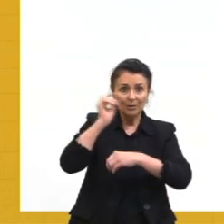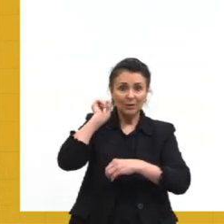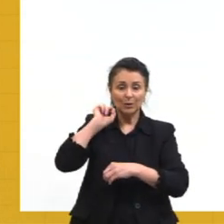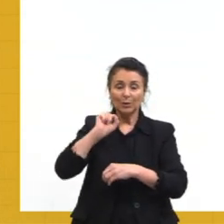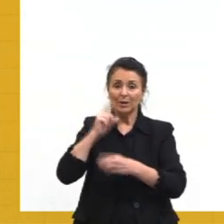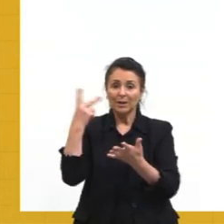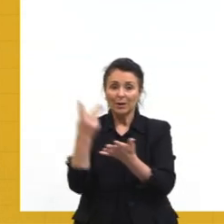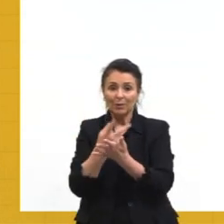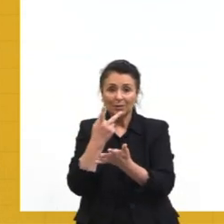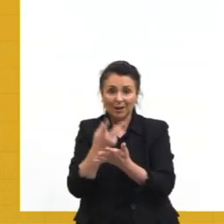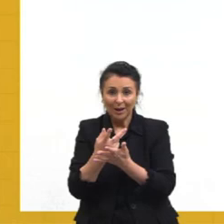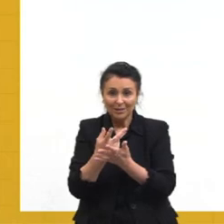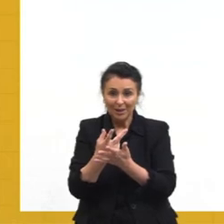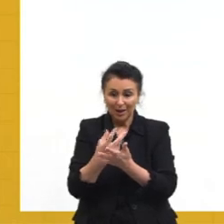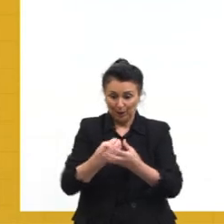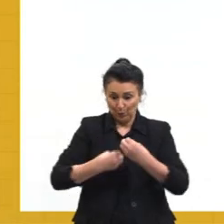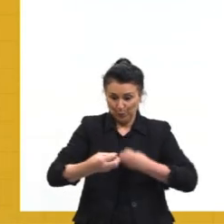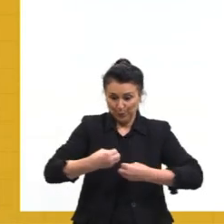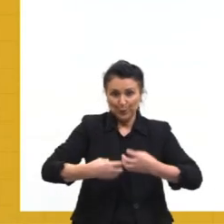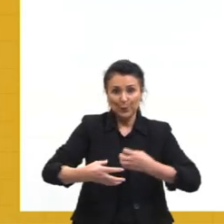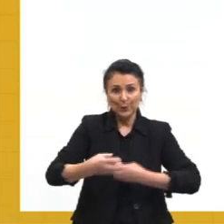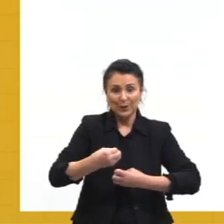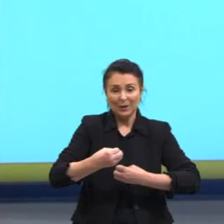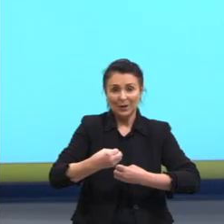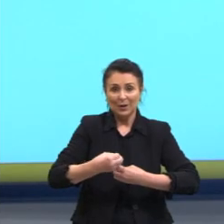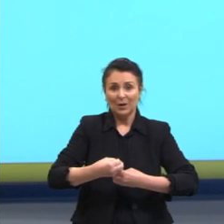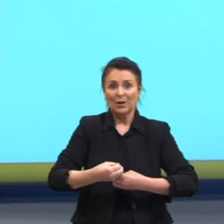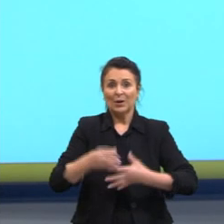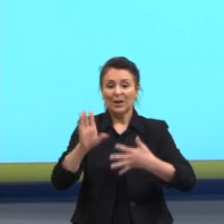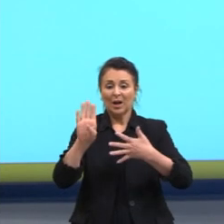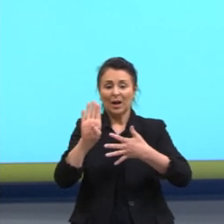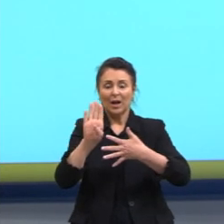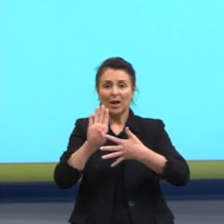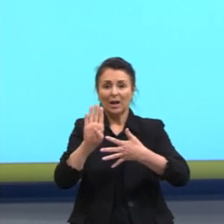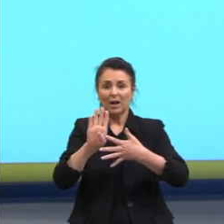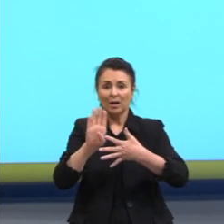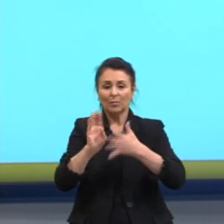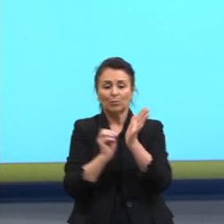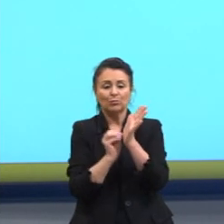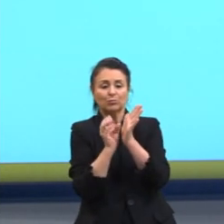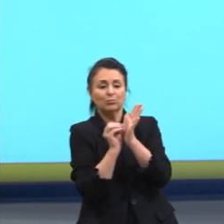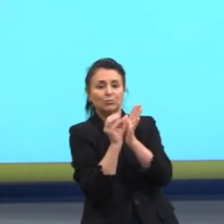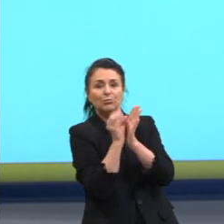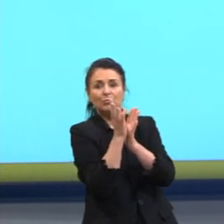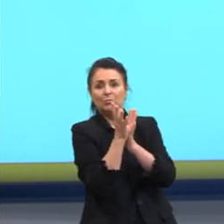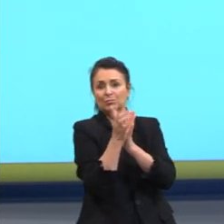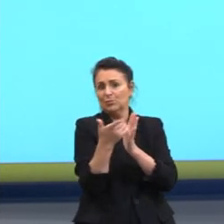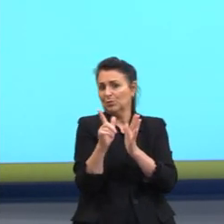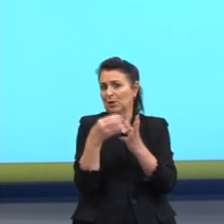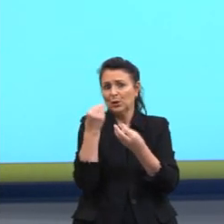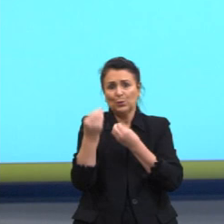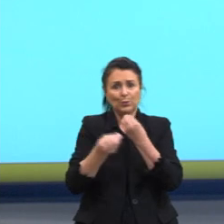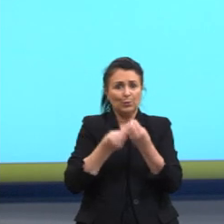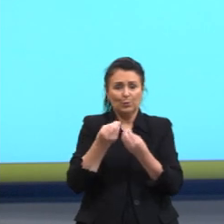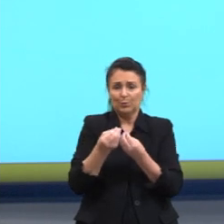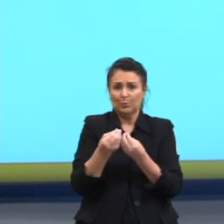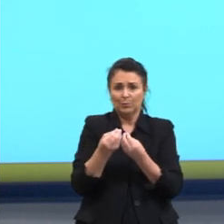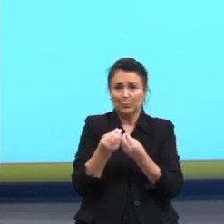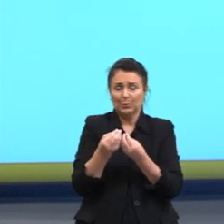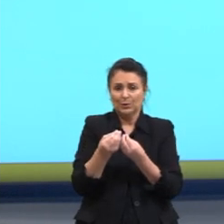acumular no intestino do inseto? Por exemplo, aqui a B, na eclosão dos ovos, não tem como, né? Então,